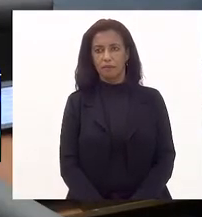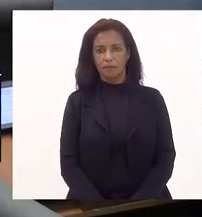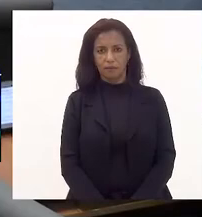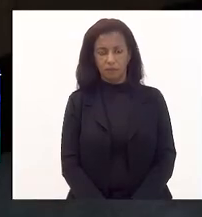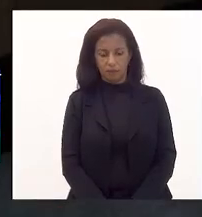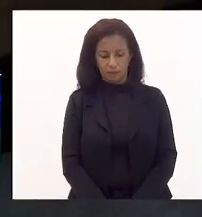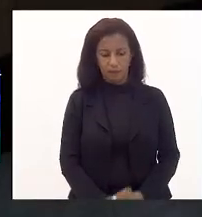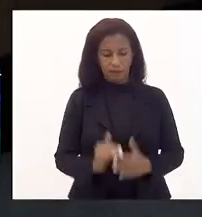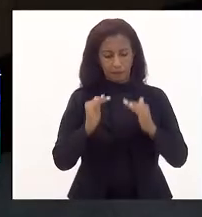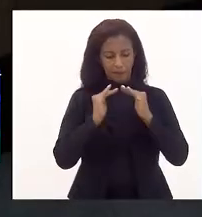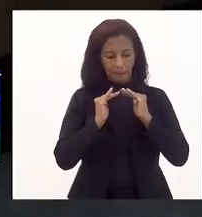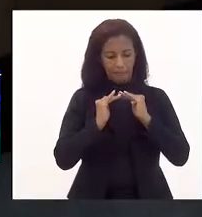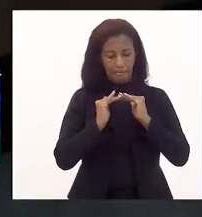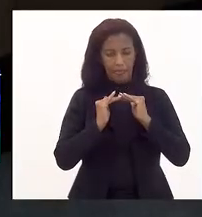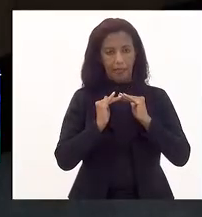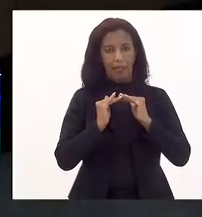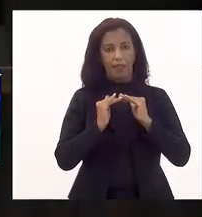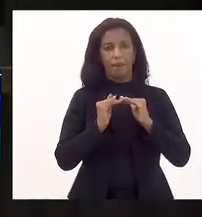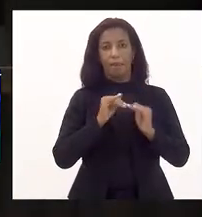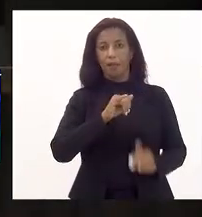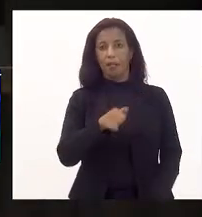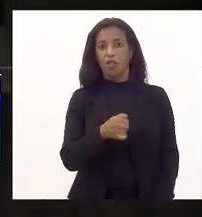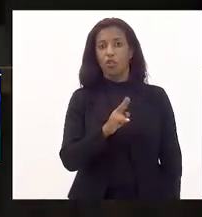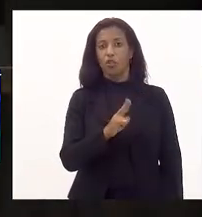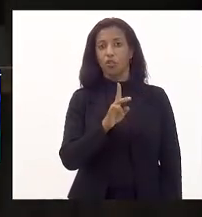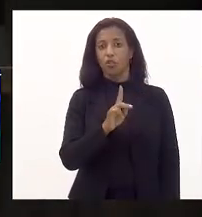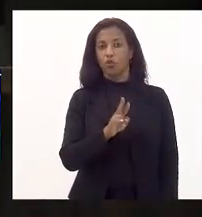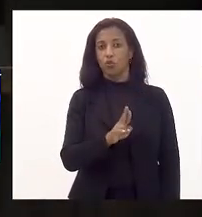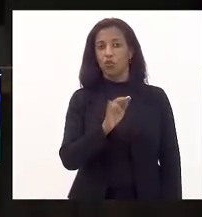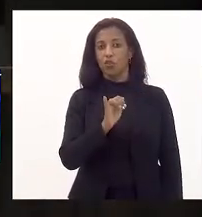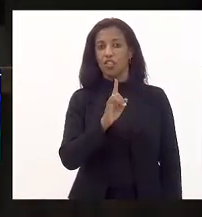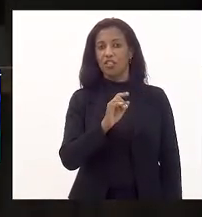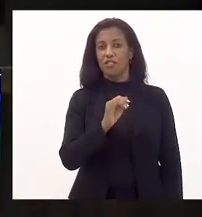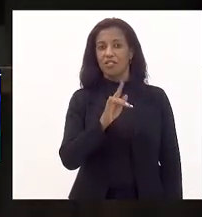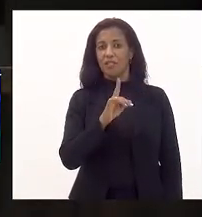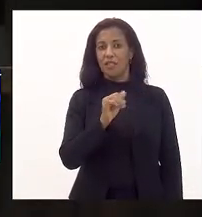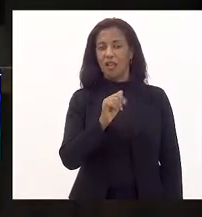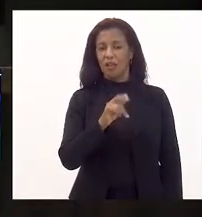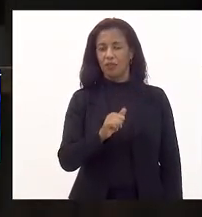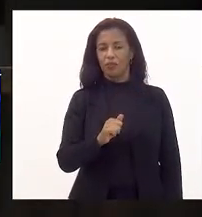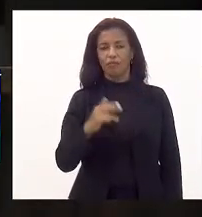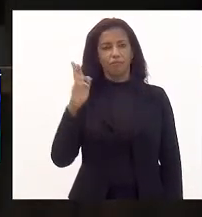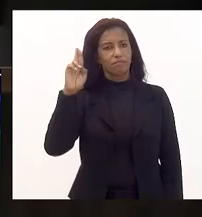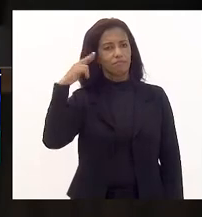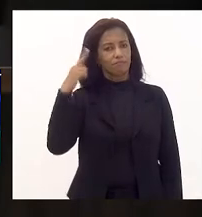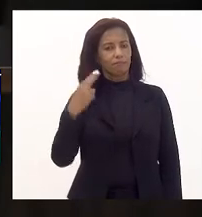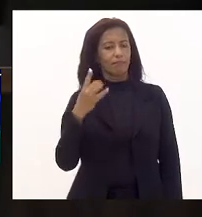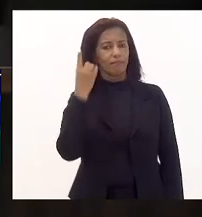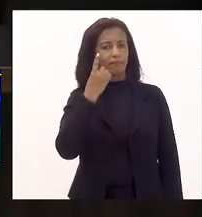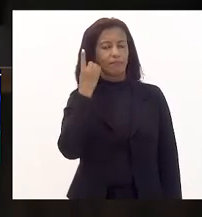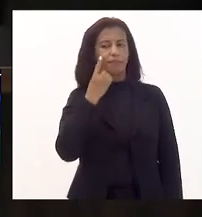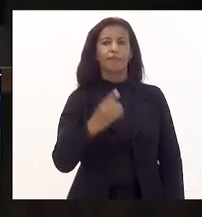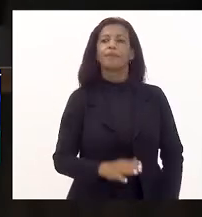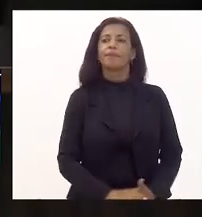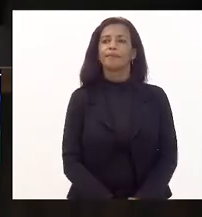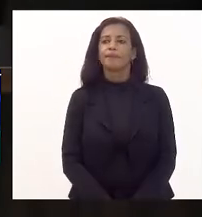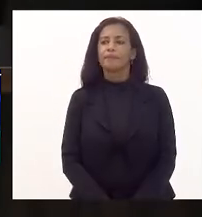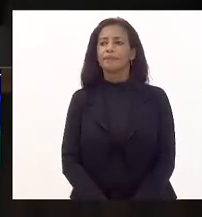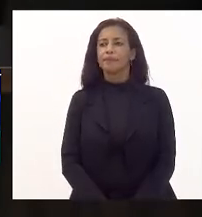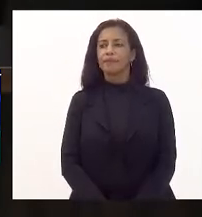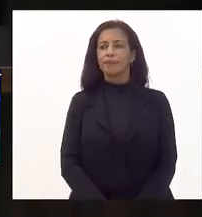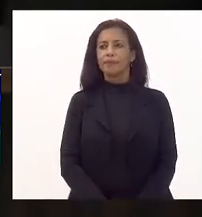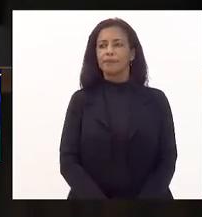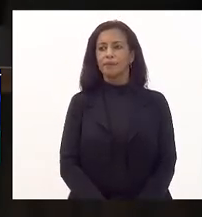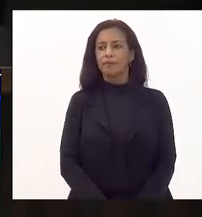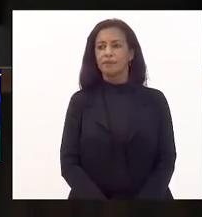Aparecer pela juridicidade, presidente. Pela Comissão de Defesa do Direito da Mulher, deputada Renata Souza. Deputada Renata Souza.